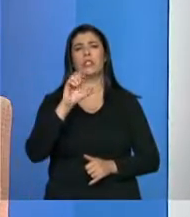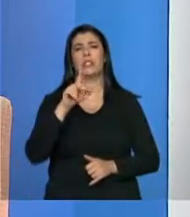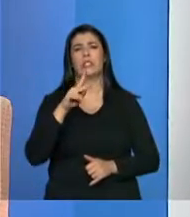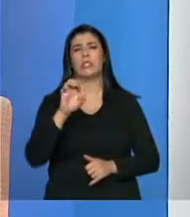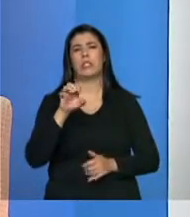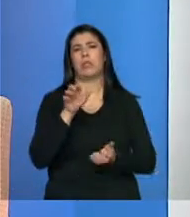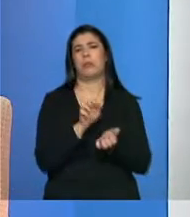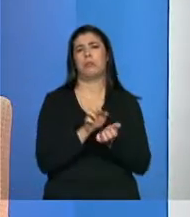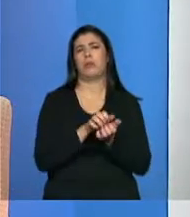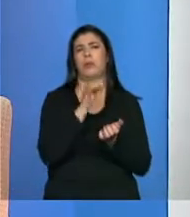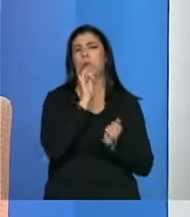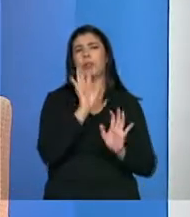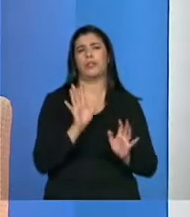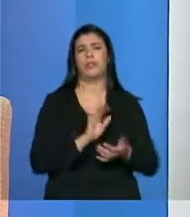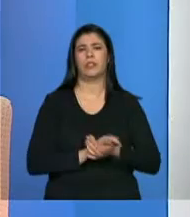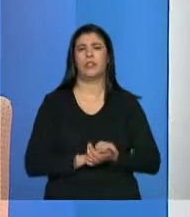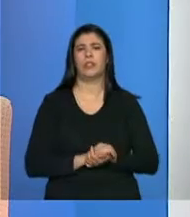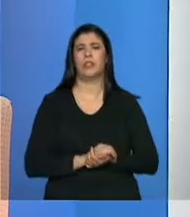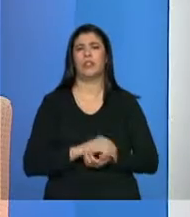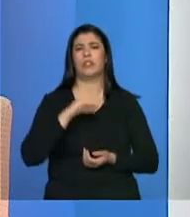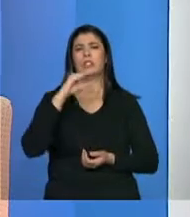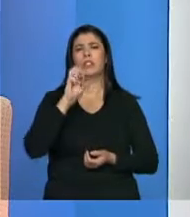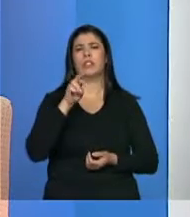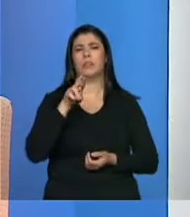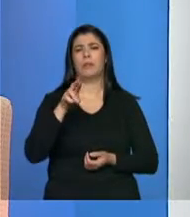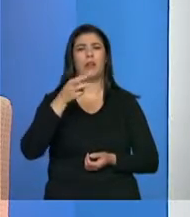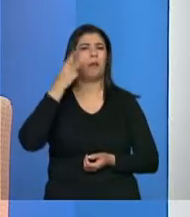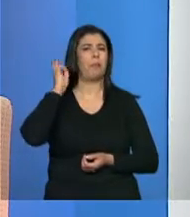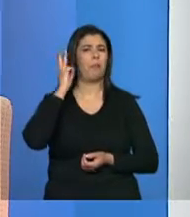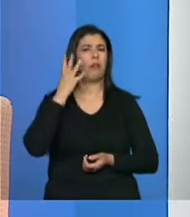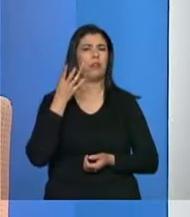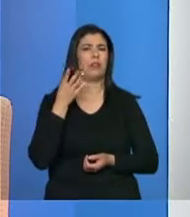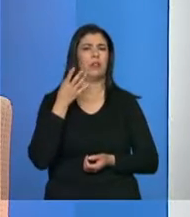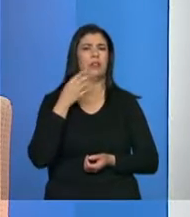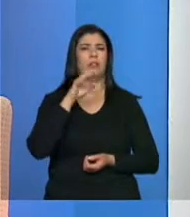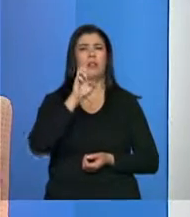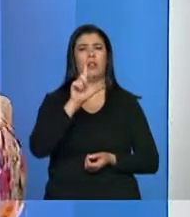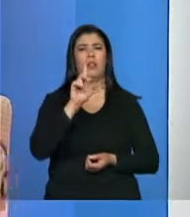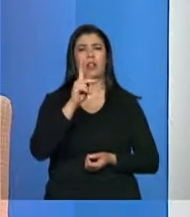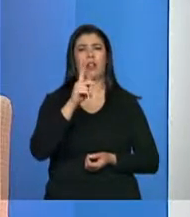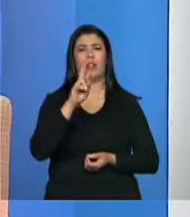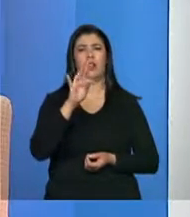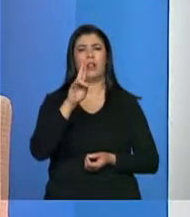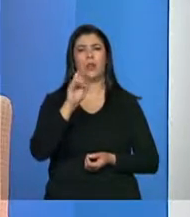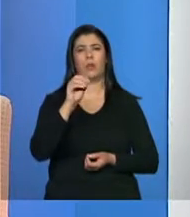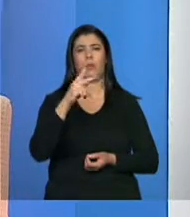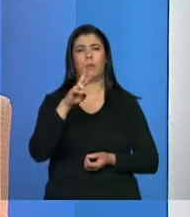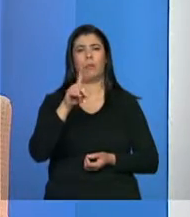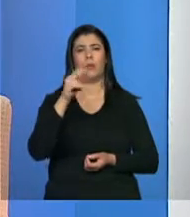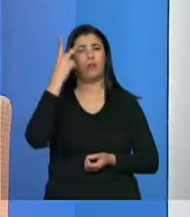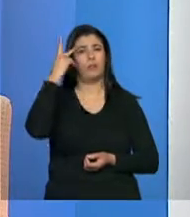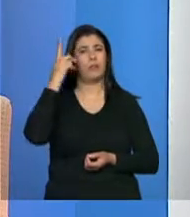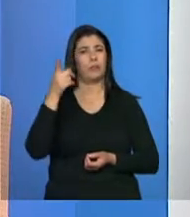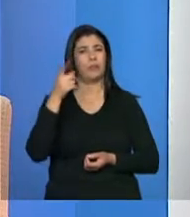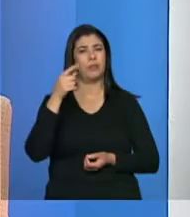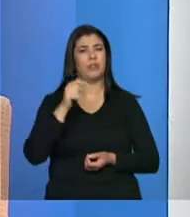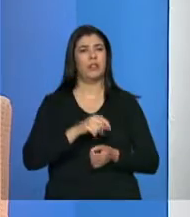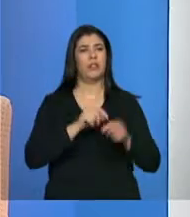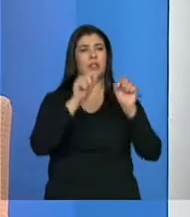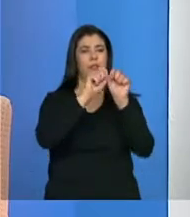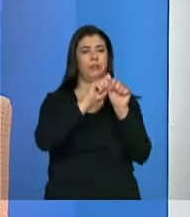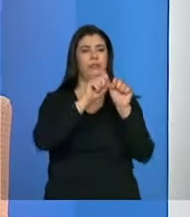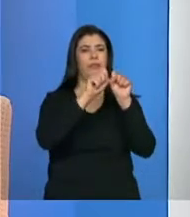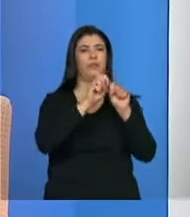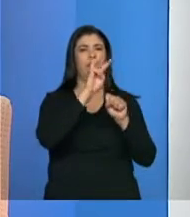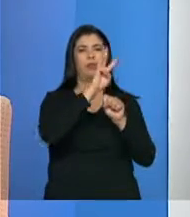enfim, várias, né, Semar, no Maranhão, Eletropaulo, na cidade de São Paulo, você vai lá naquela portinha e fala, olha, eu quero o